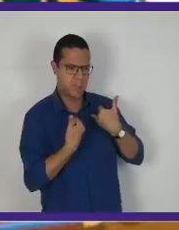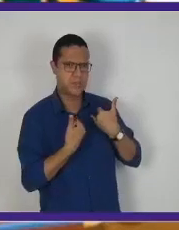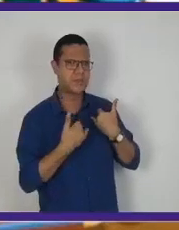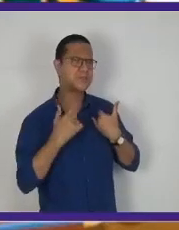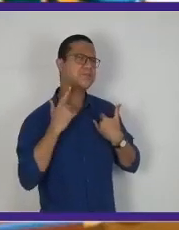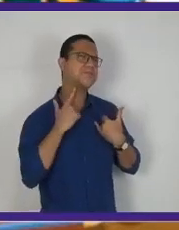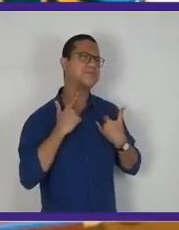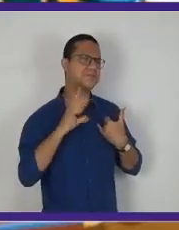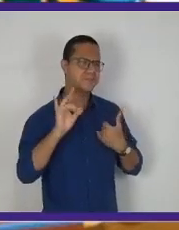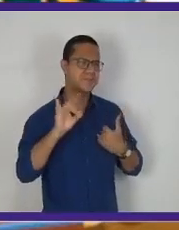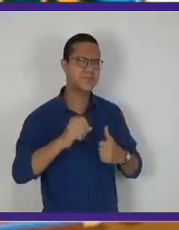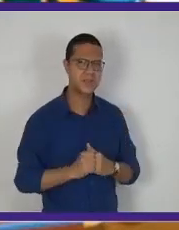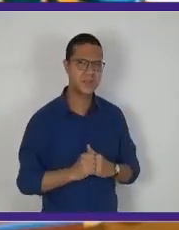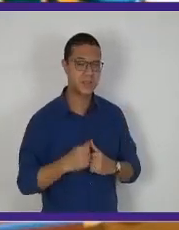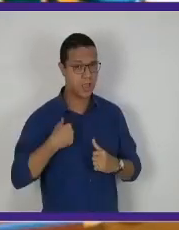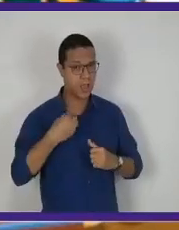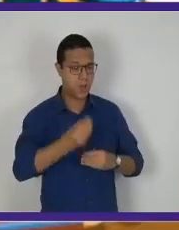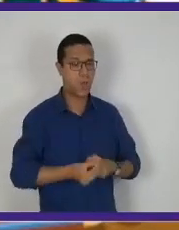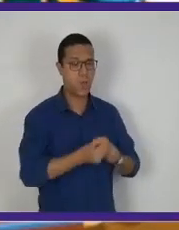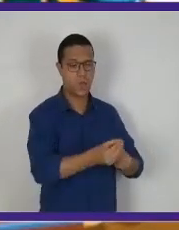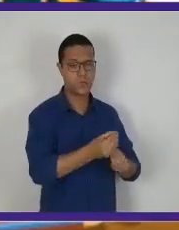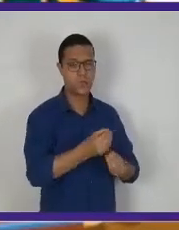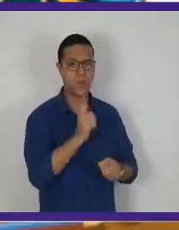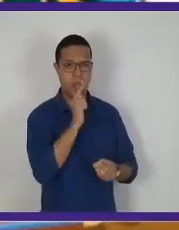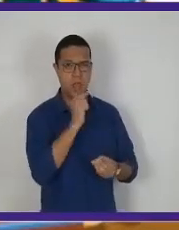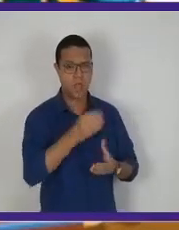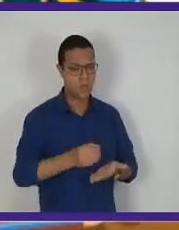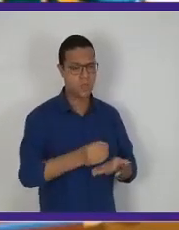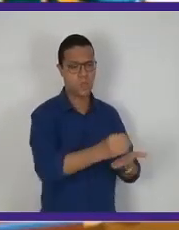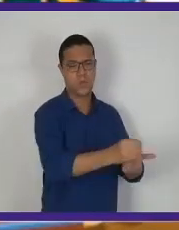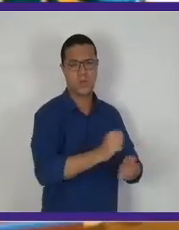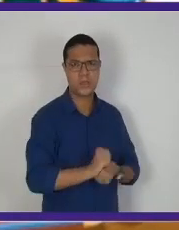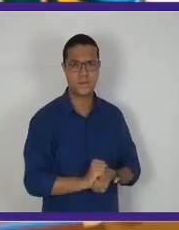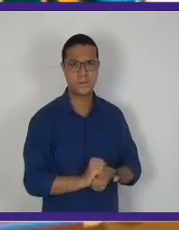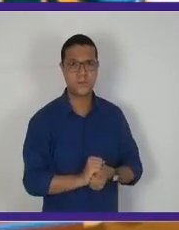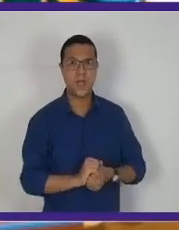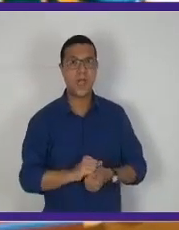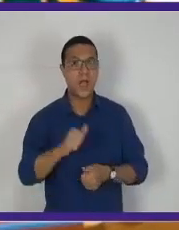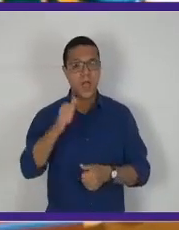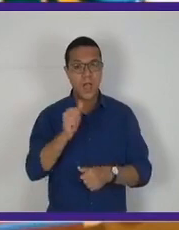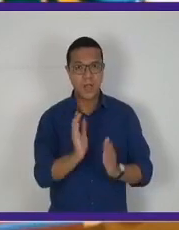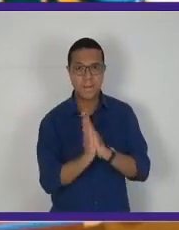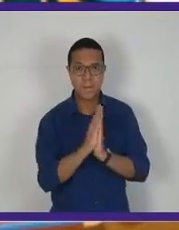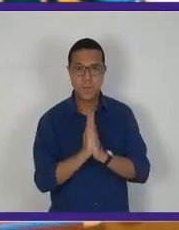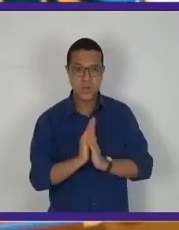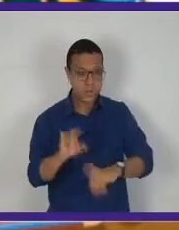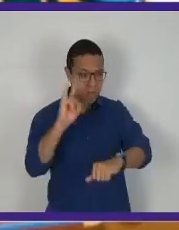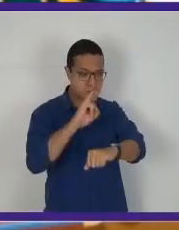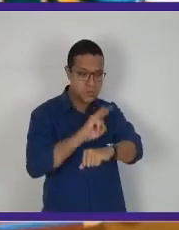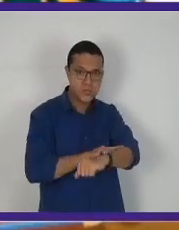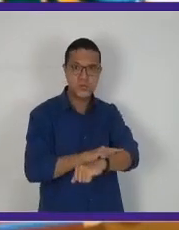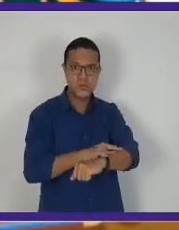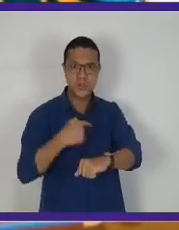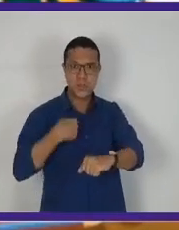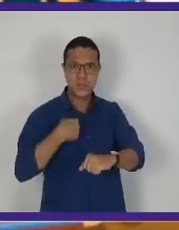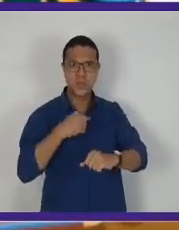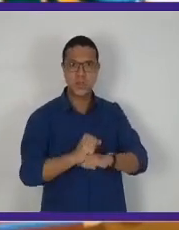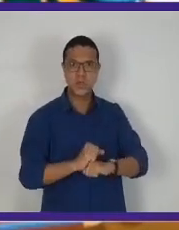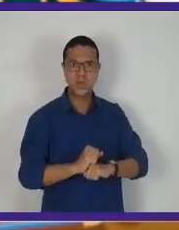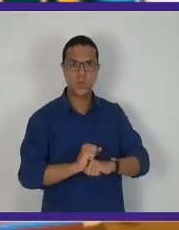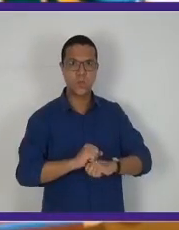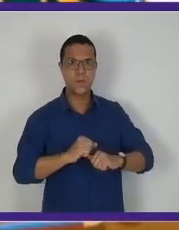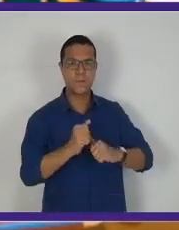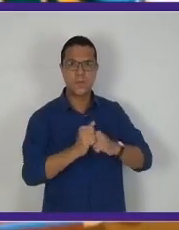diz que está com sede. Daí, eu dou água para ela. Daí, ela faz xixi e eu